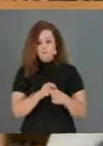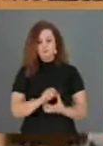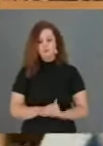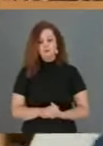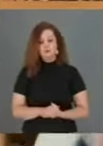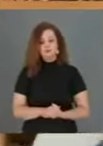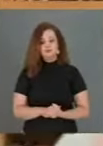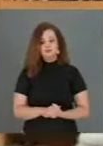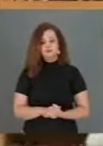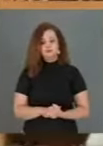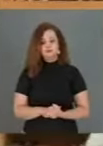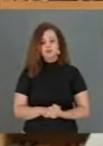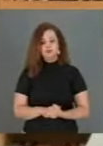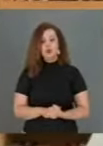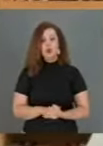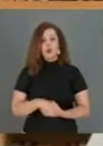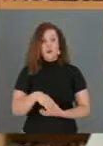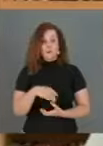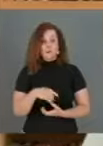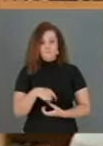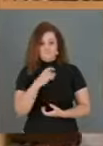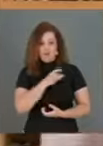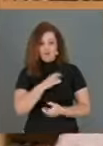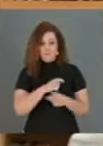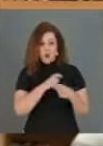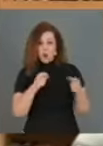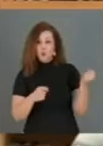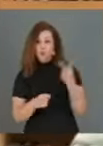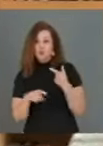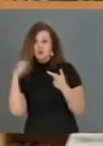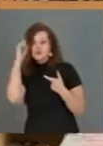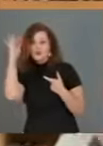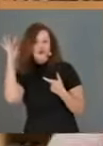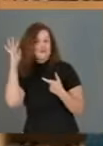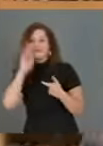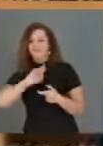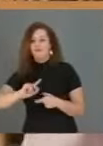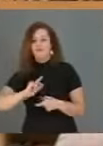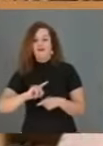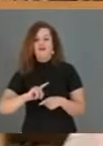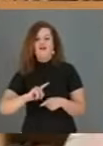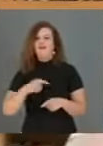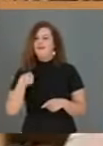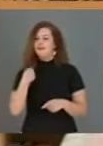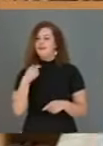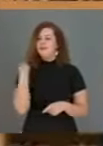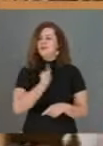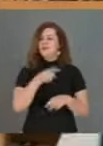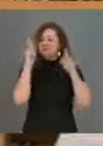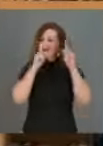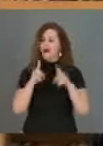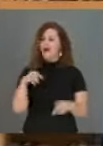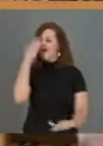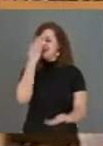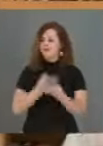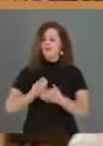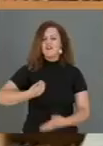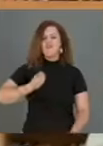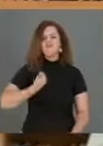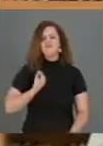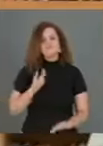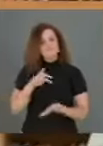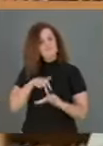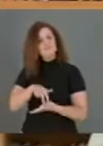não é maior que os nossos sonhos. Somos a paz, acreditamos na vida e vamos resistir sempre